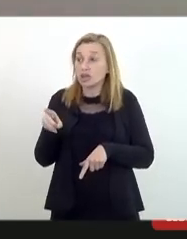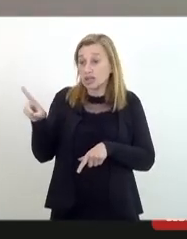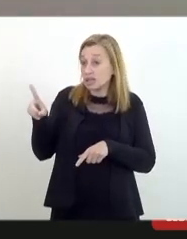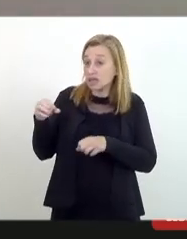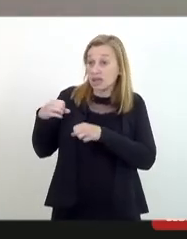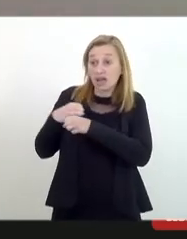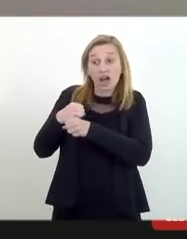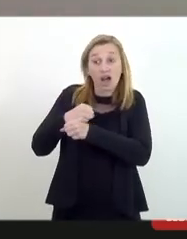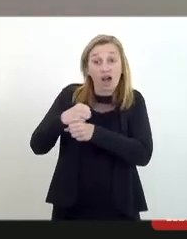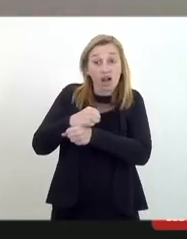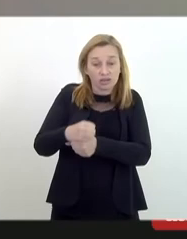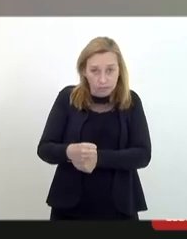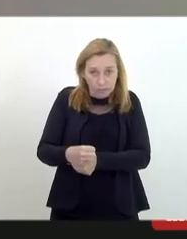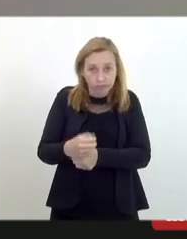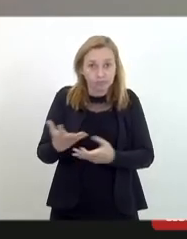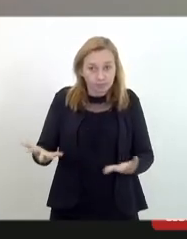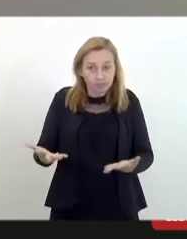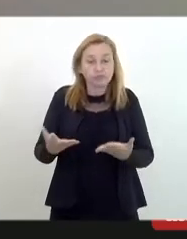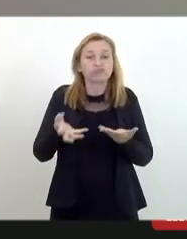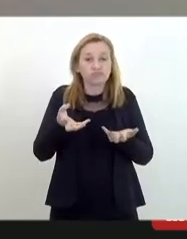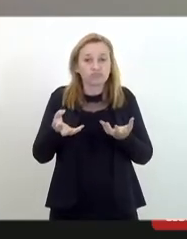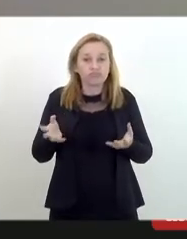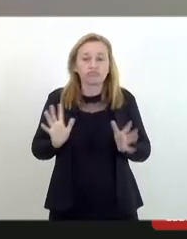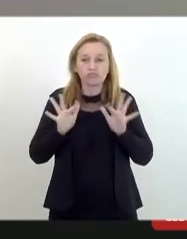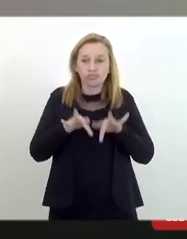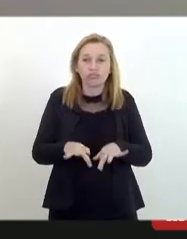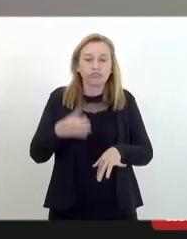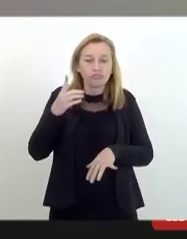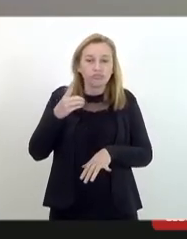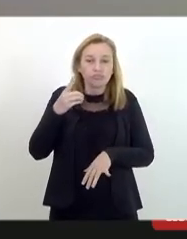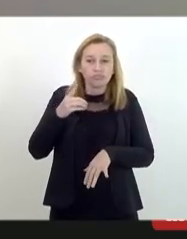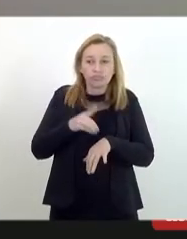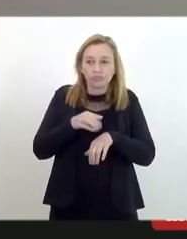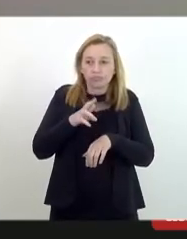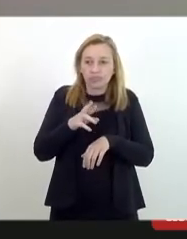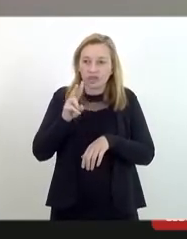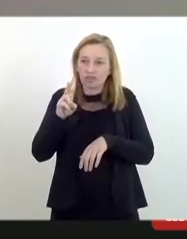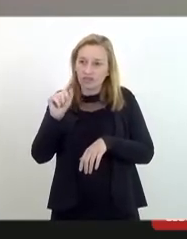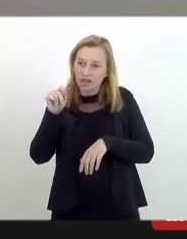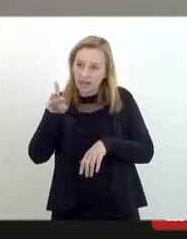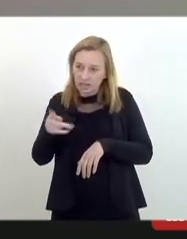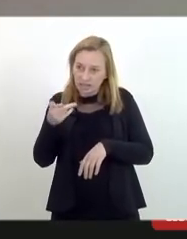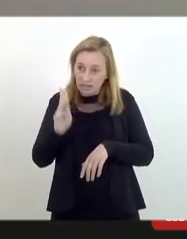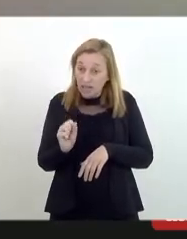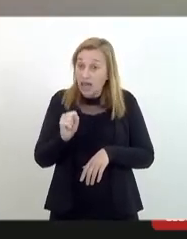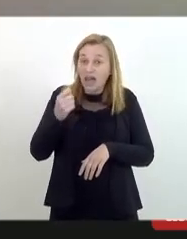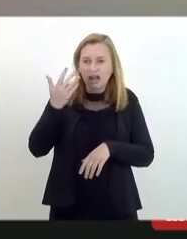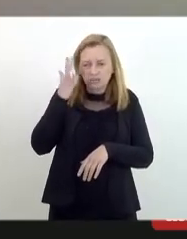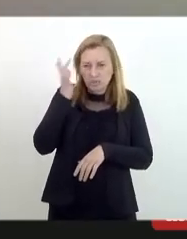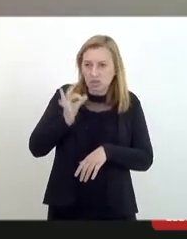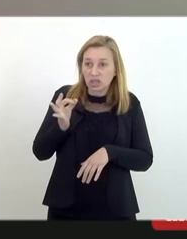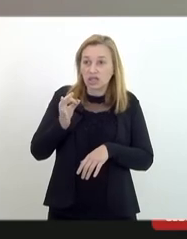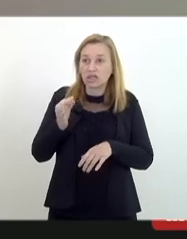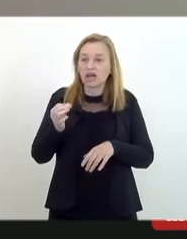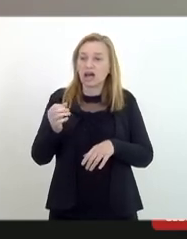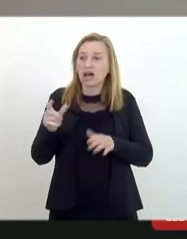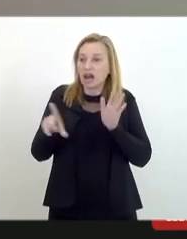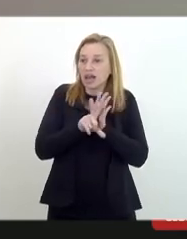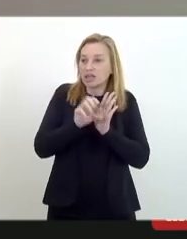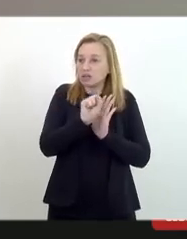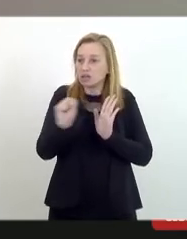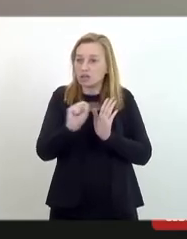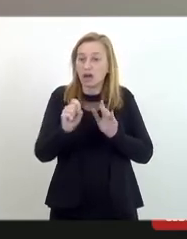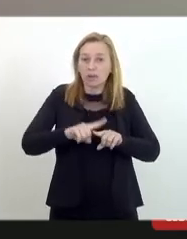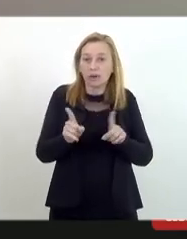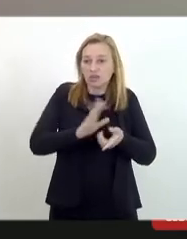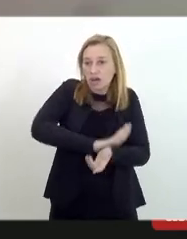então eu quero completar o que doutora Valesca estava falando ela não entende porque a lei é de 89 mas o racismo